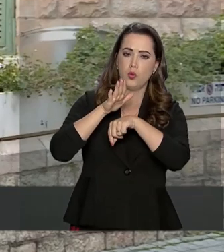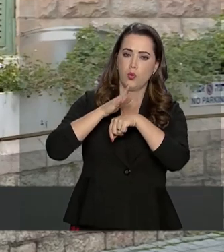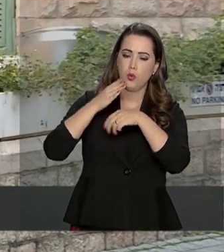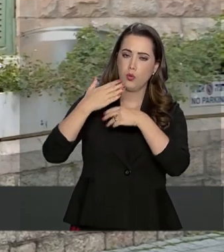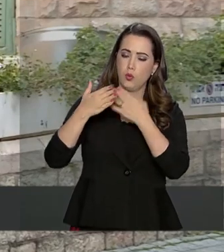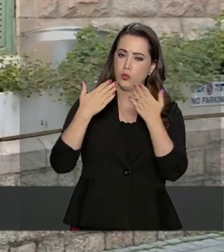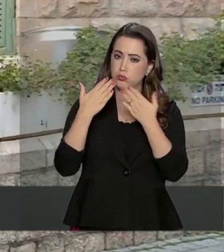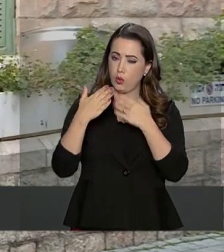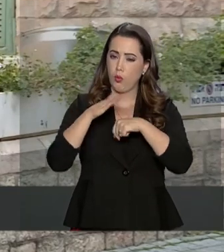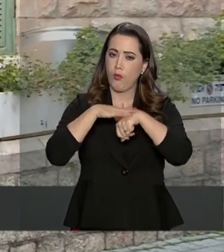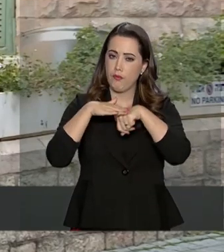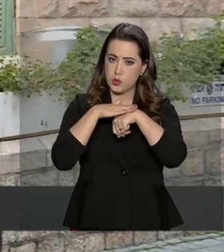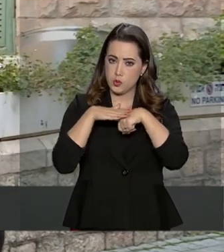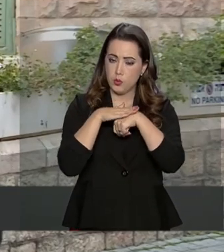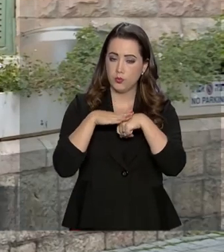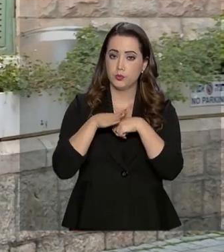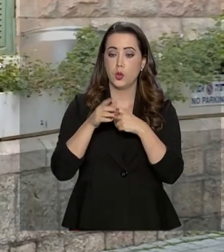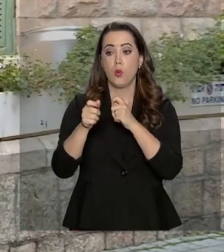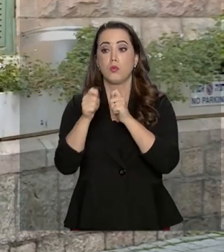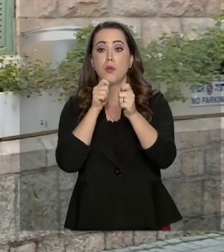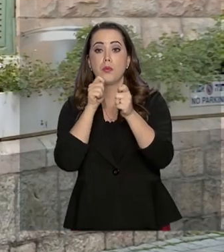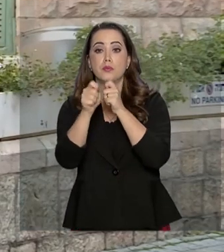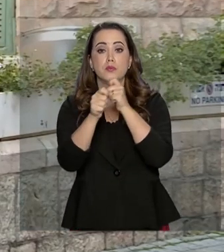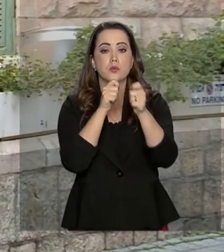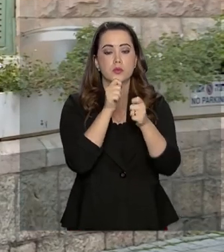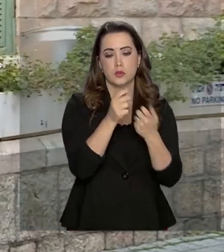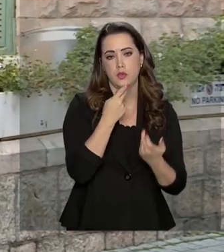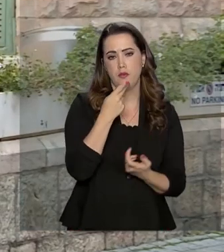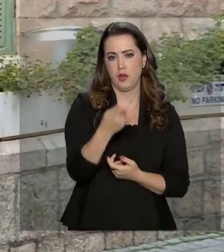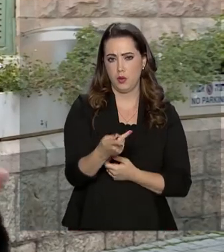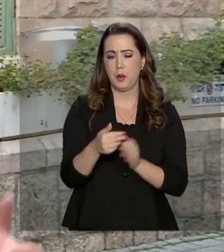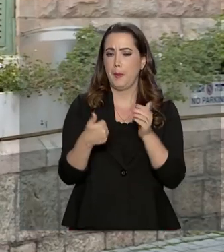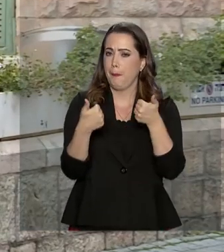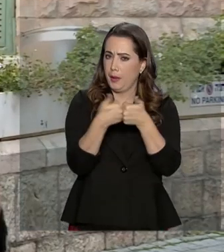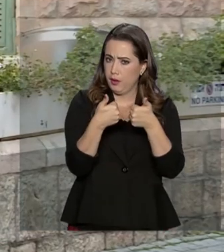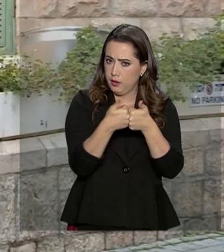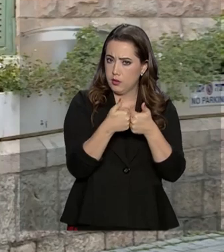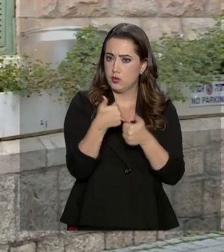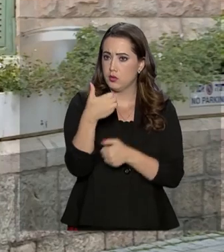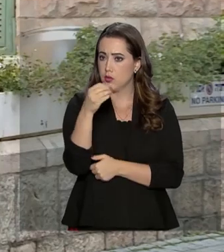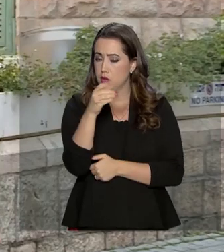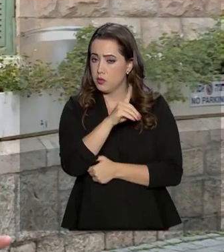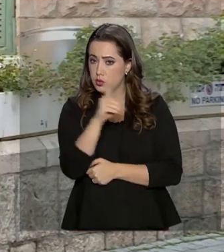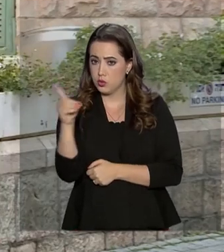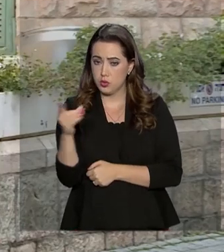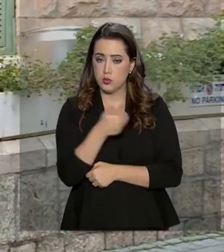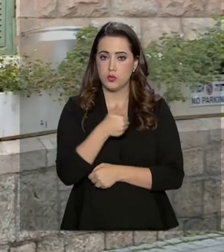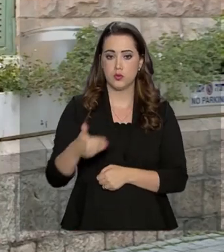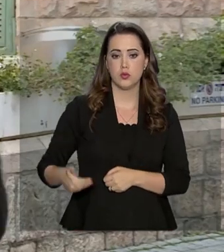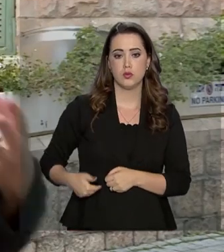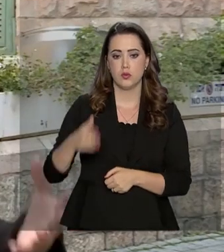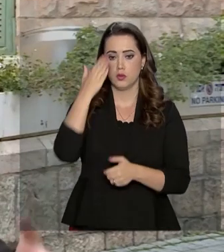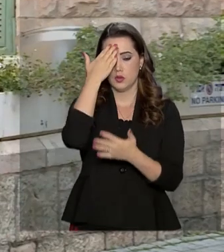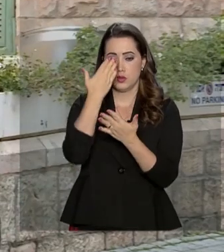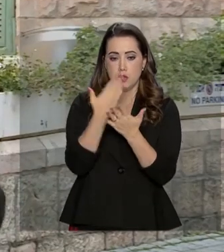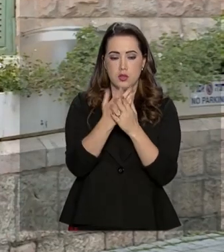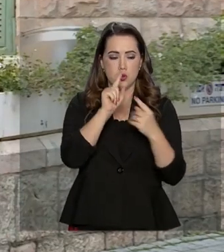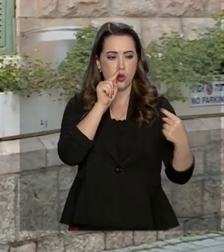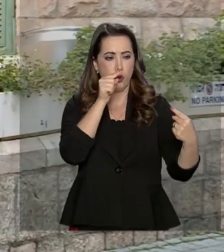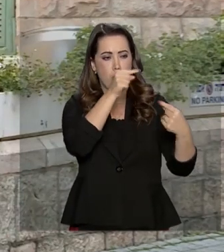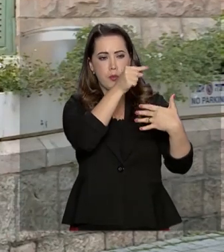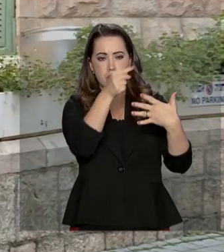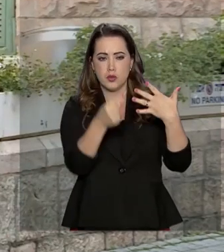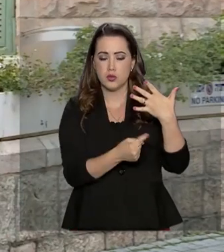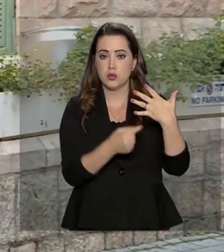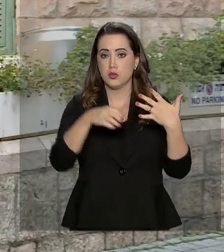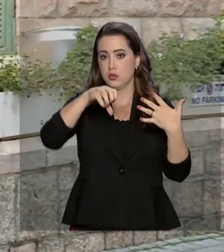jornalistas. Ele disse que perto de completar os 100 primeiros dias de governo, ele acredita que boa parte das metas, 90